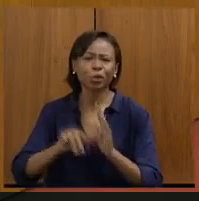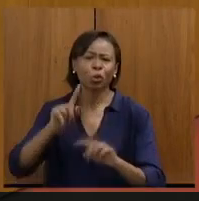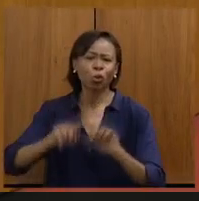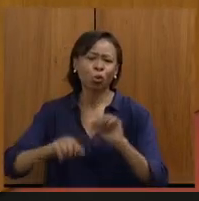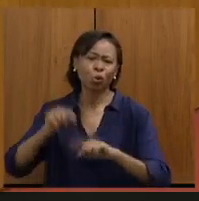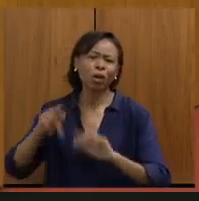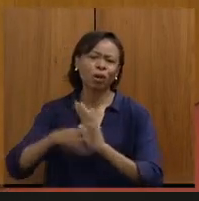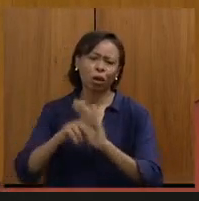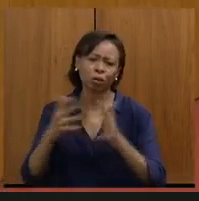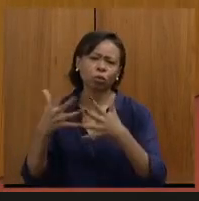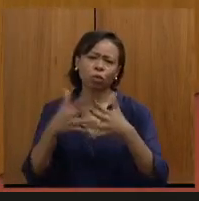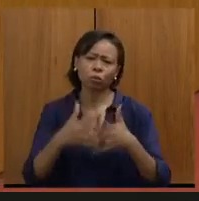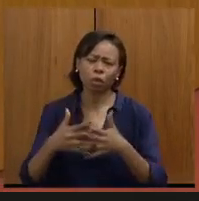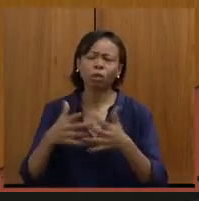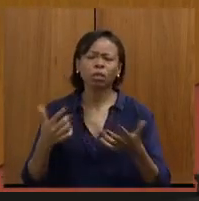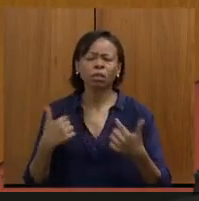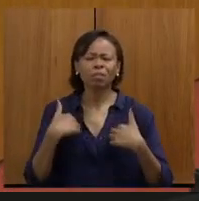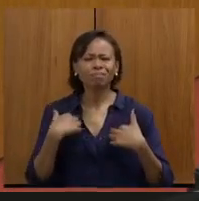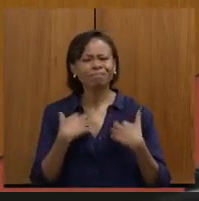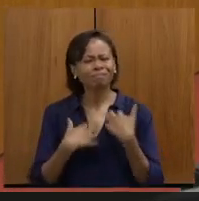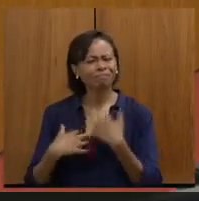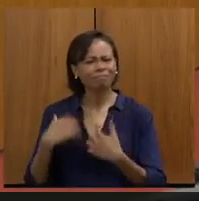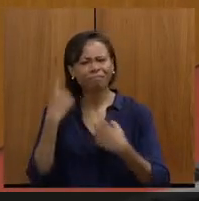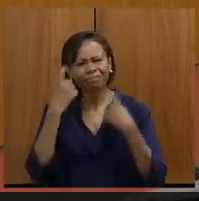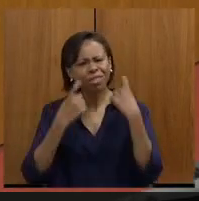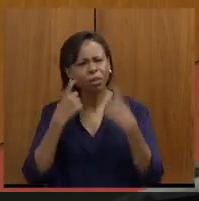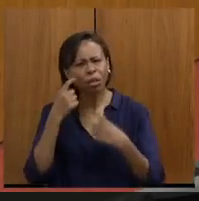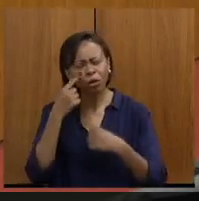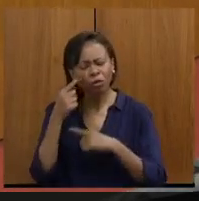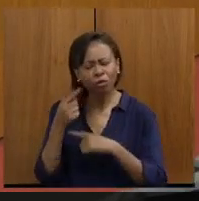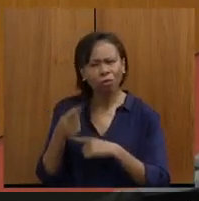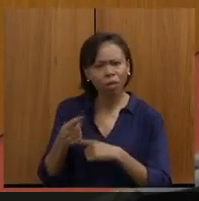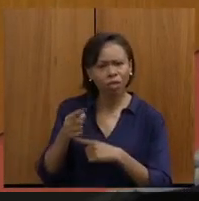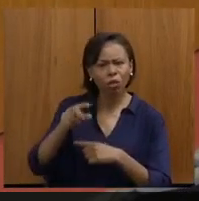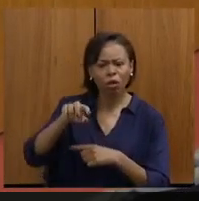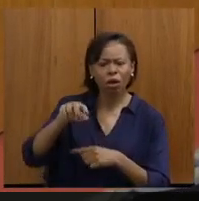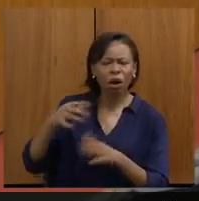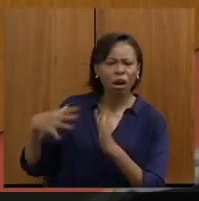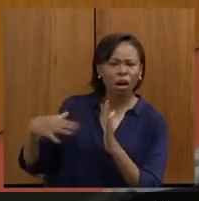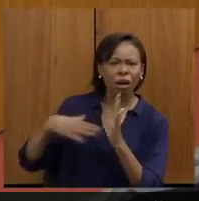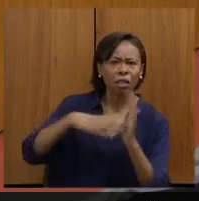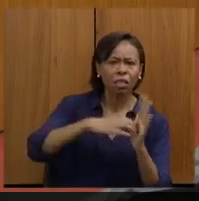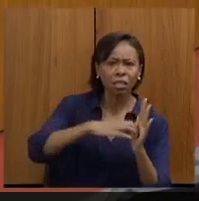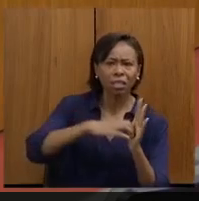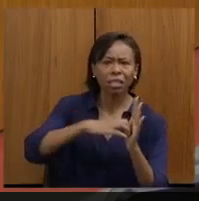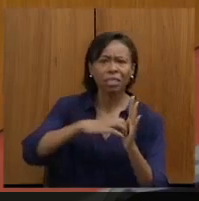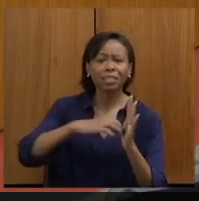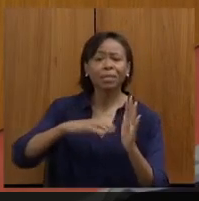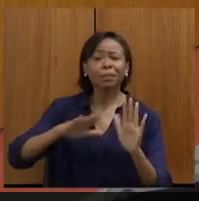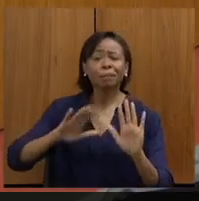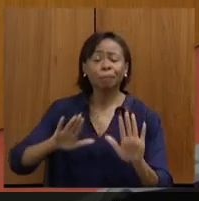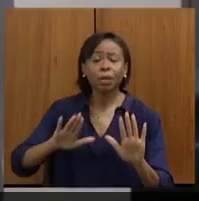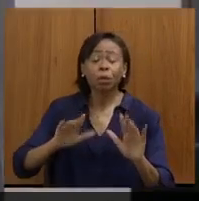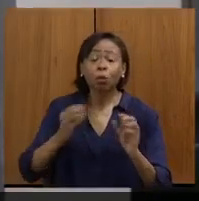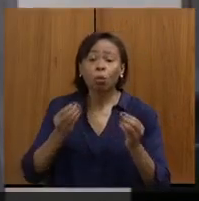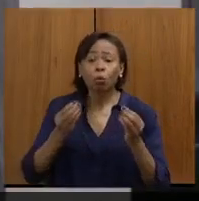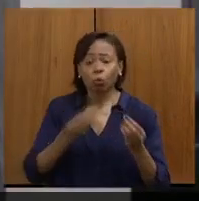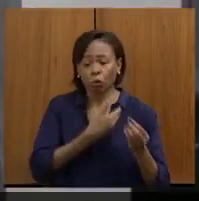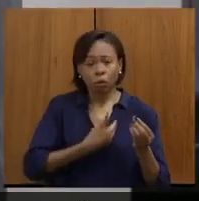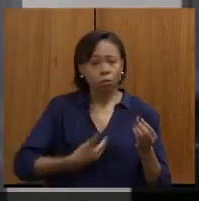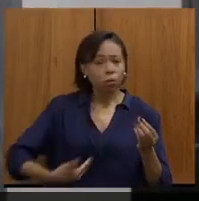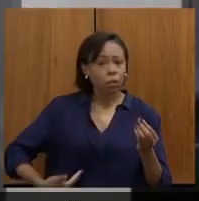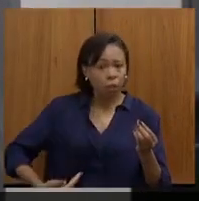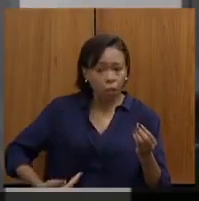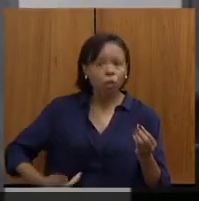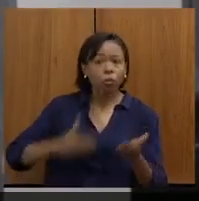que me incomoda nas minhas viagens, quando eu vejo acidente e como que o Estado é empenhado nisso, o custo para o